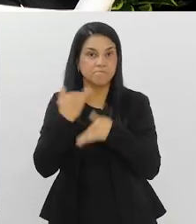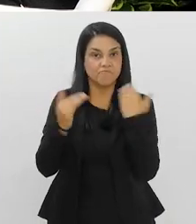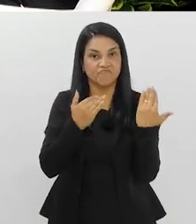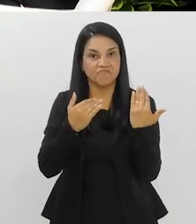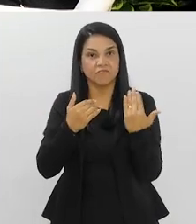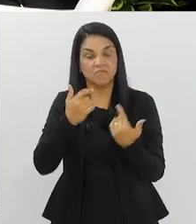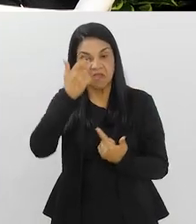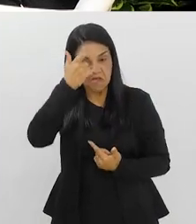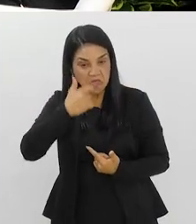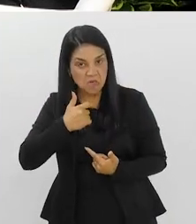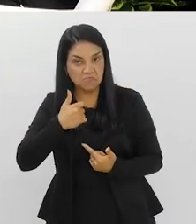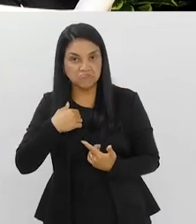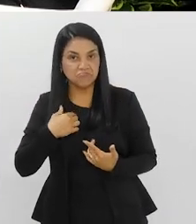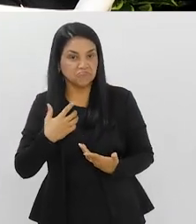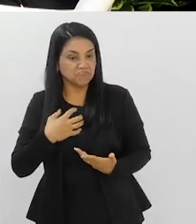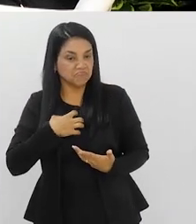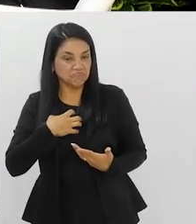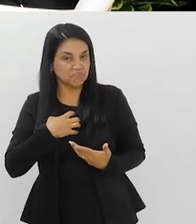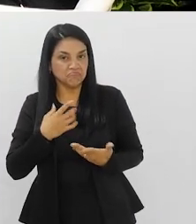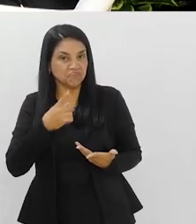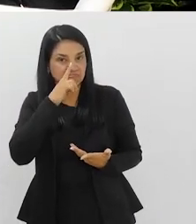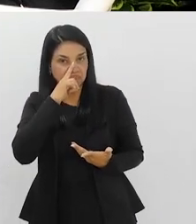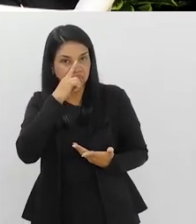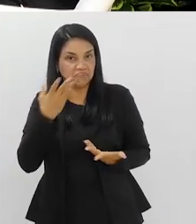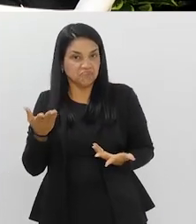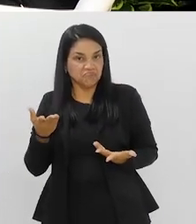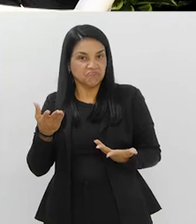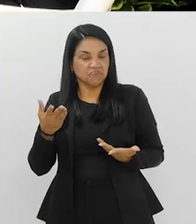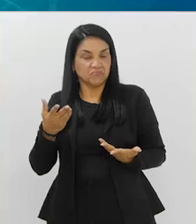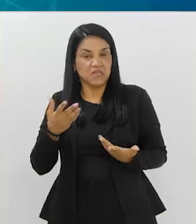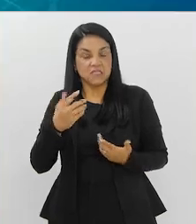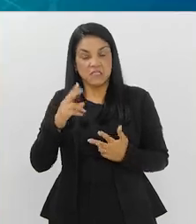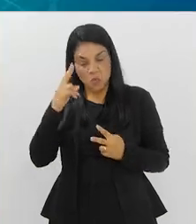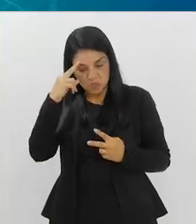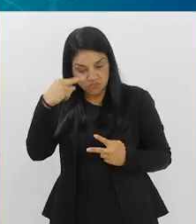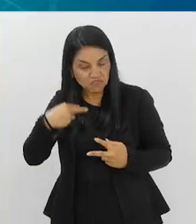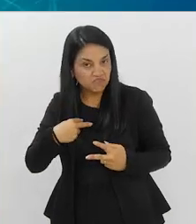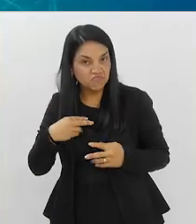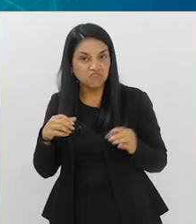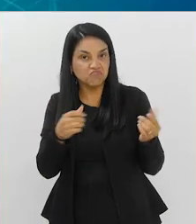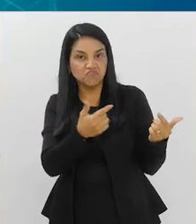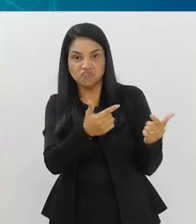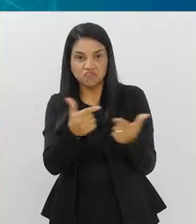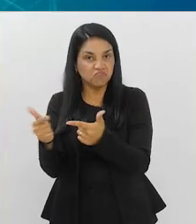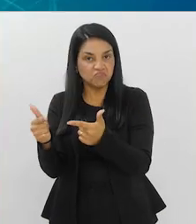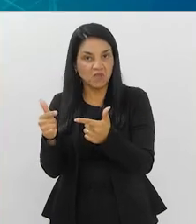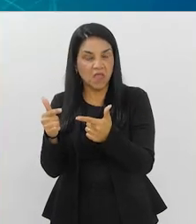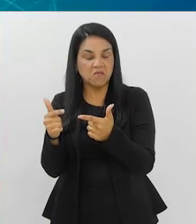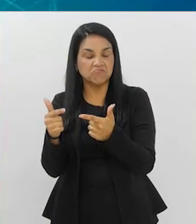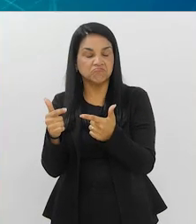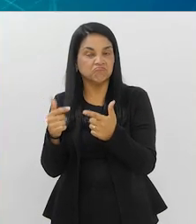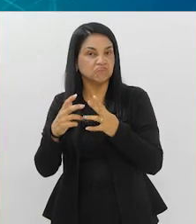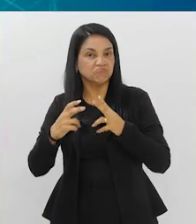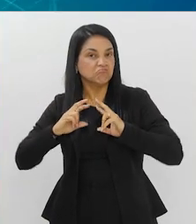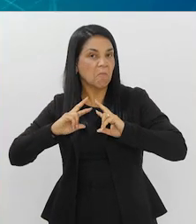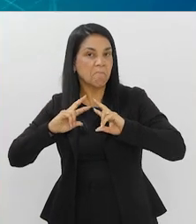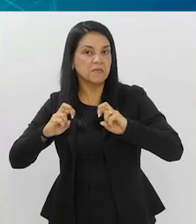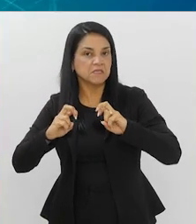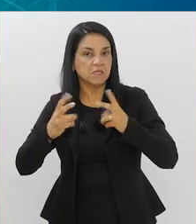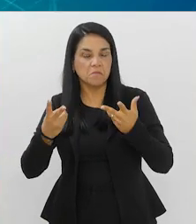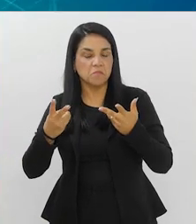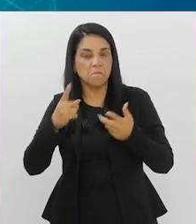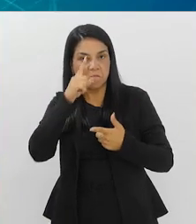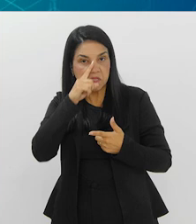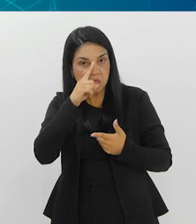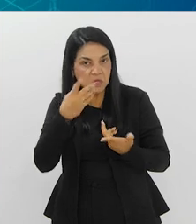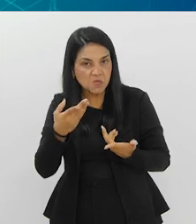Mas eu não me vejo nesse risco. E aí, quando eu não me vejo nesse risco, e